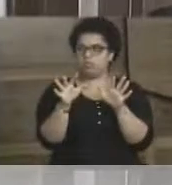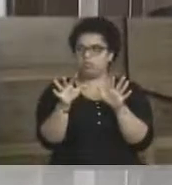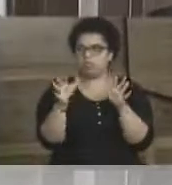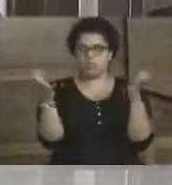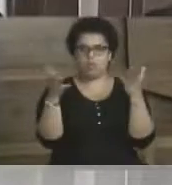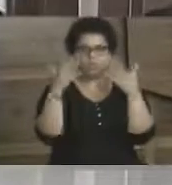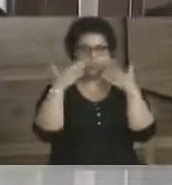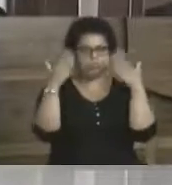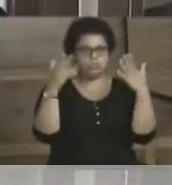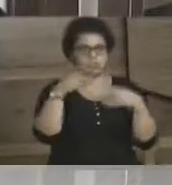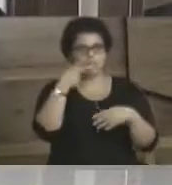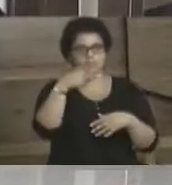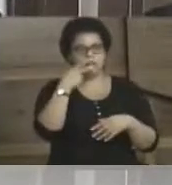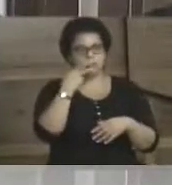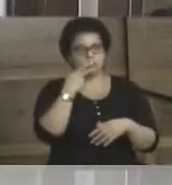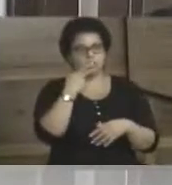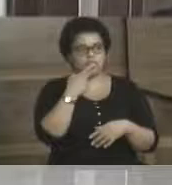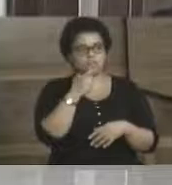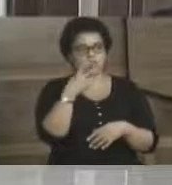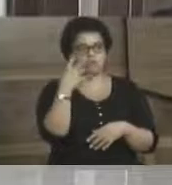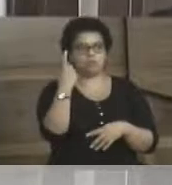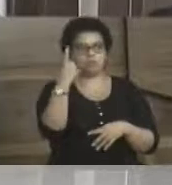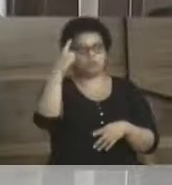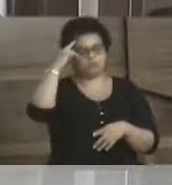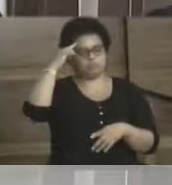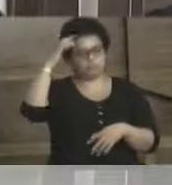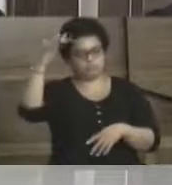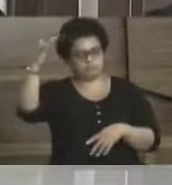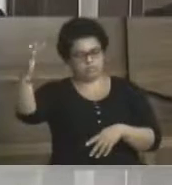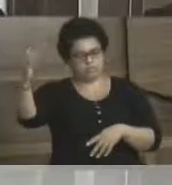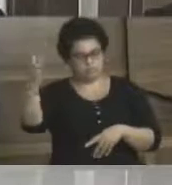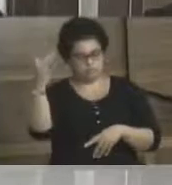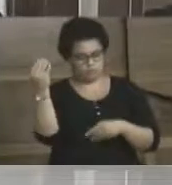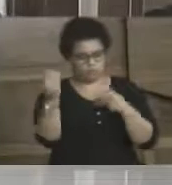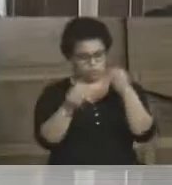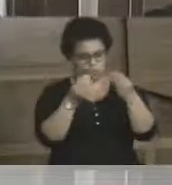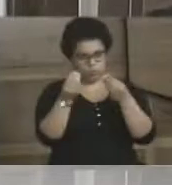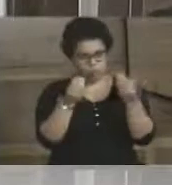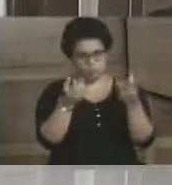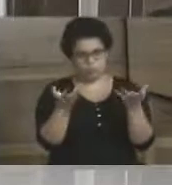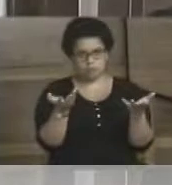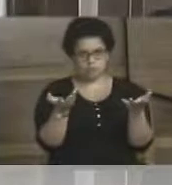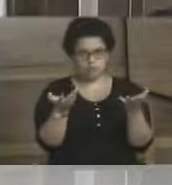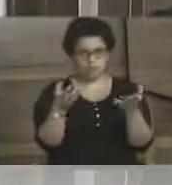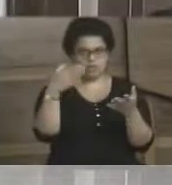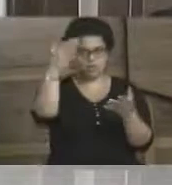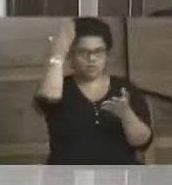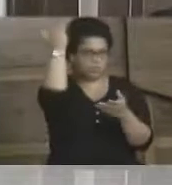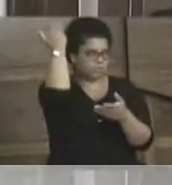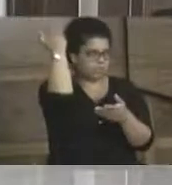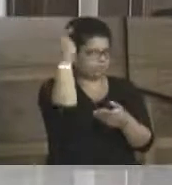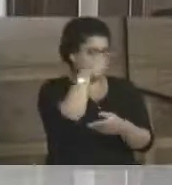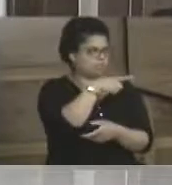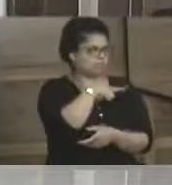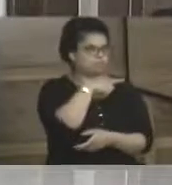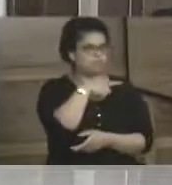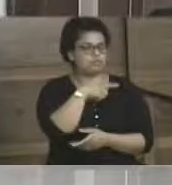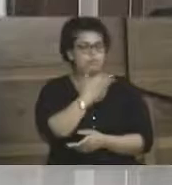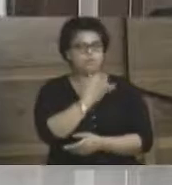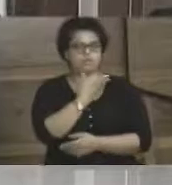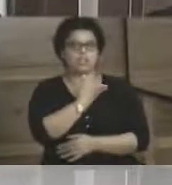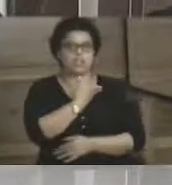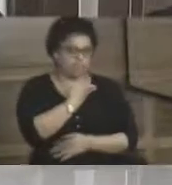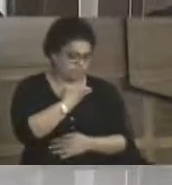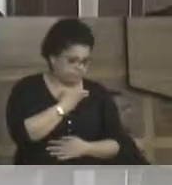aqui e dizer, fazer apenas uma reflexão. Como o Marquinhos Coelho, aqui, meu colega de bancada, também